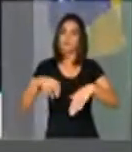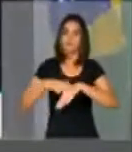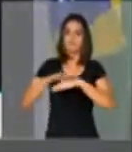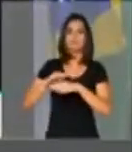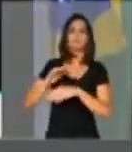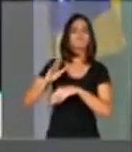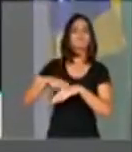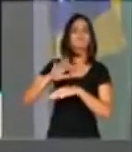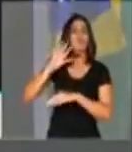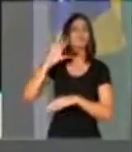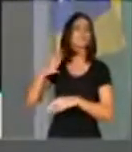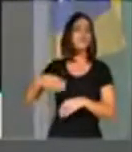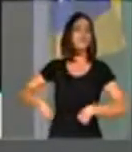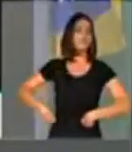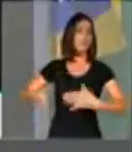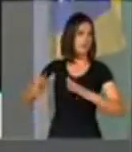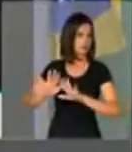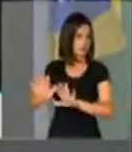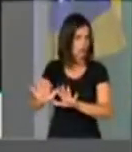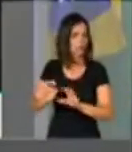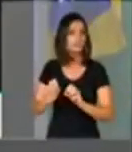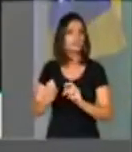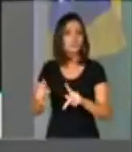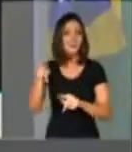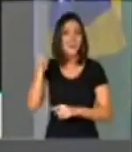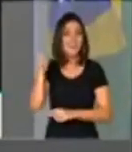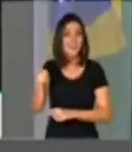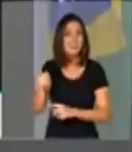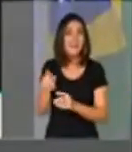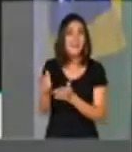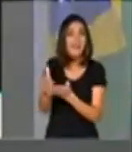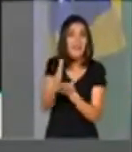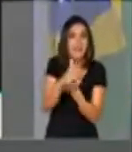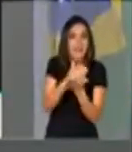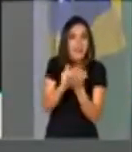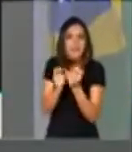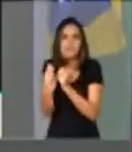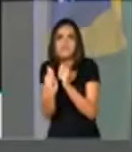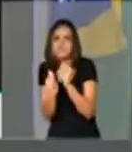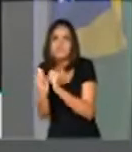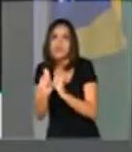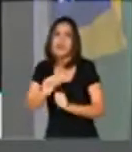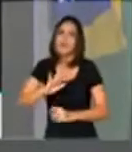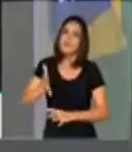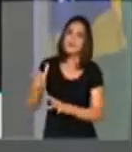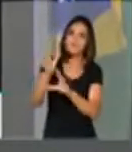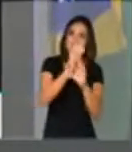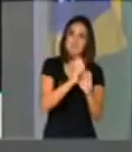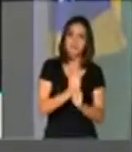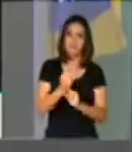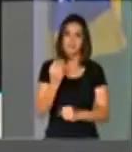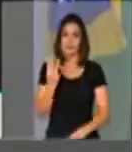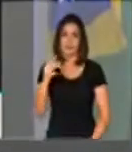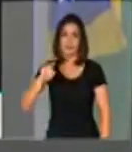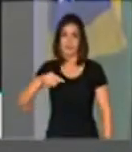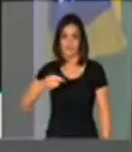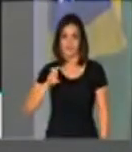Bem, aí é que está o contingenciamento na ordem de 3